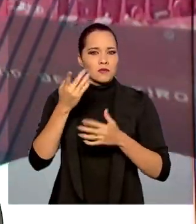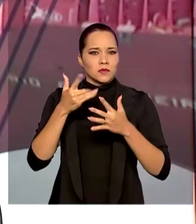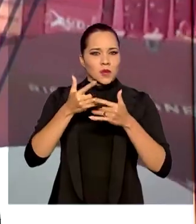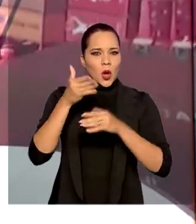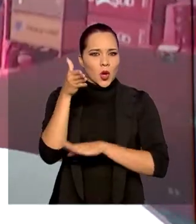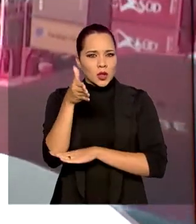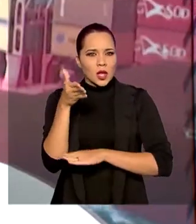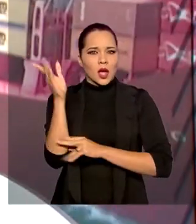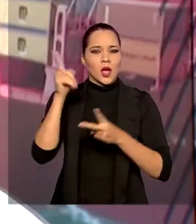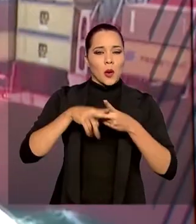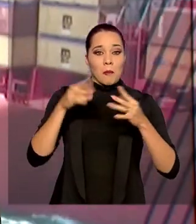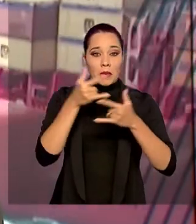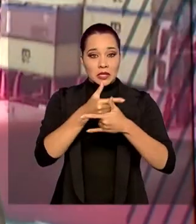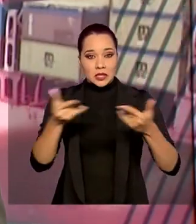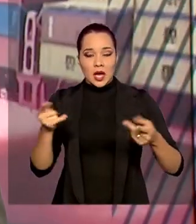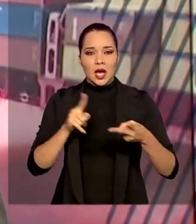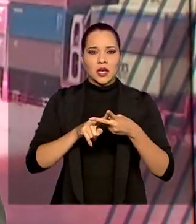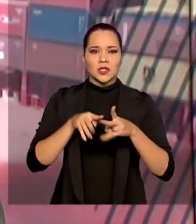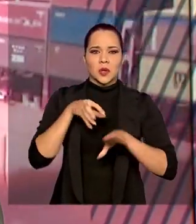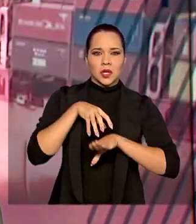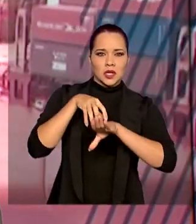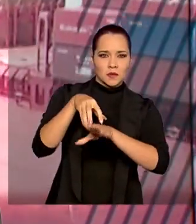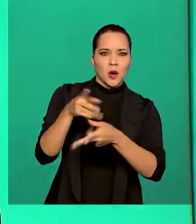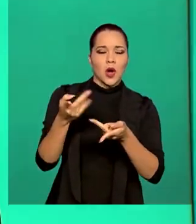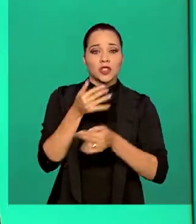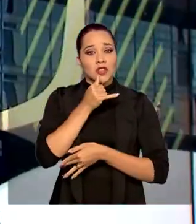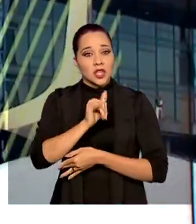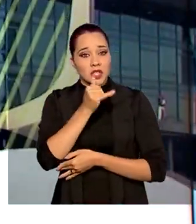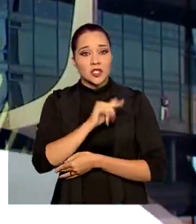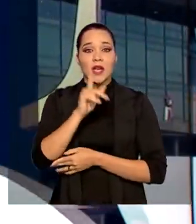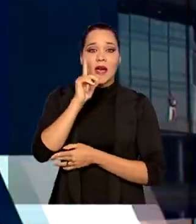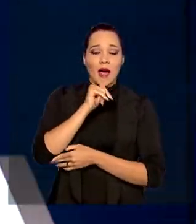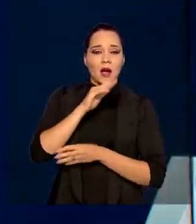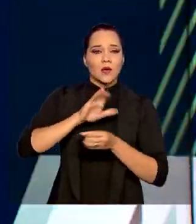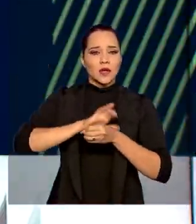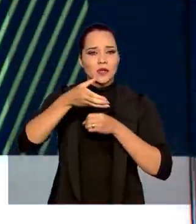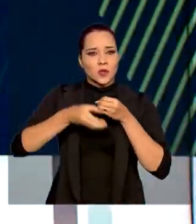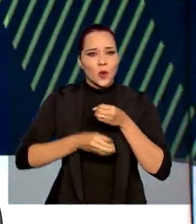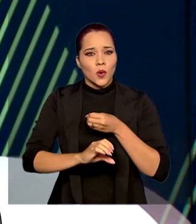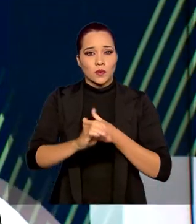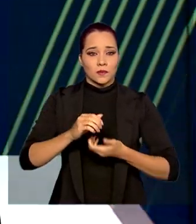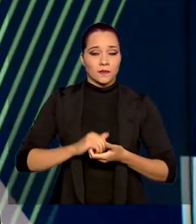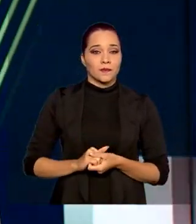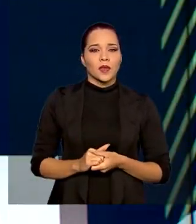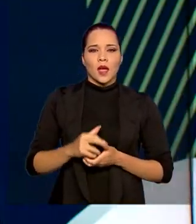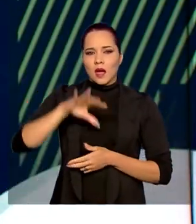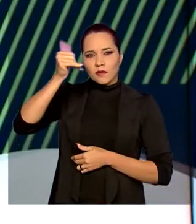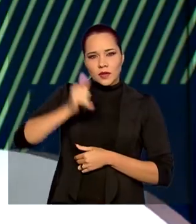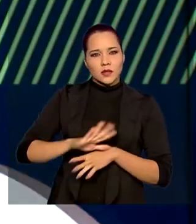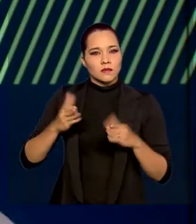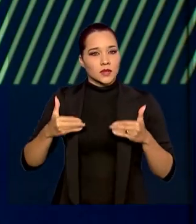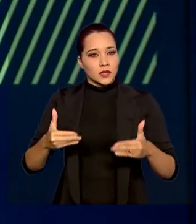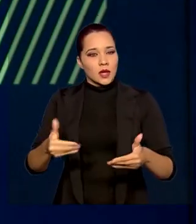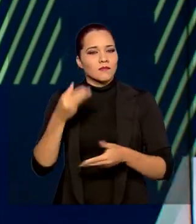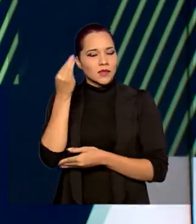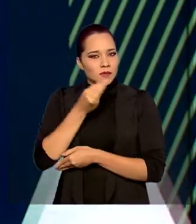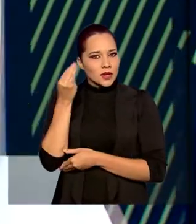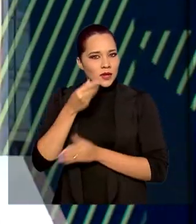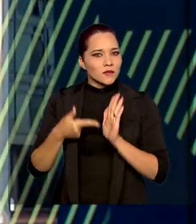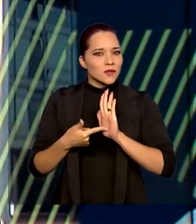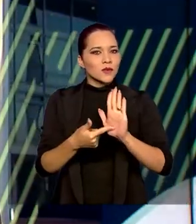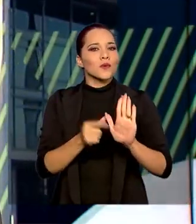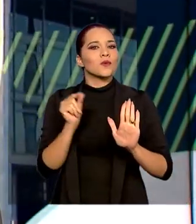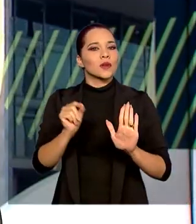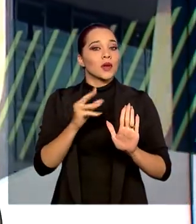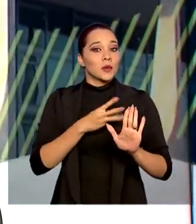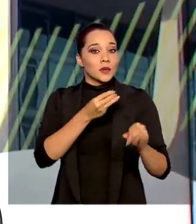passagens, despesas com locomoção, energia elétrica, água e esgoto. Na avaliação do Ministério, a experiência demonstrou que